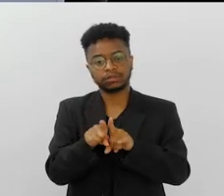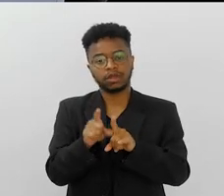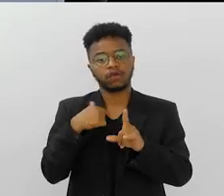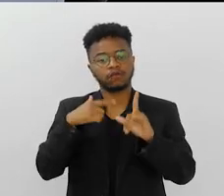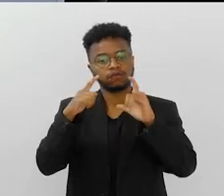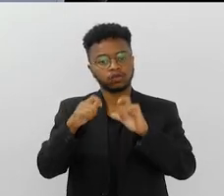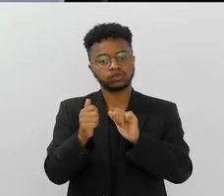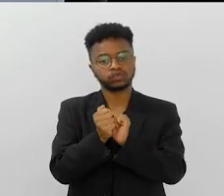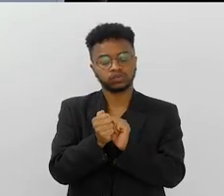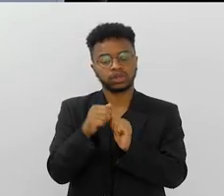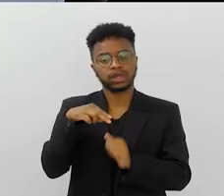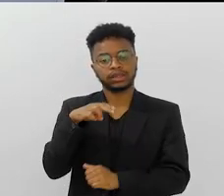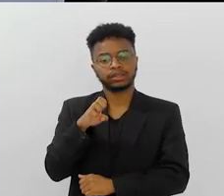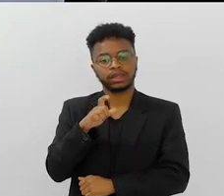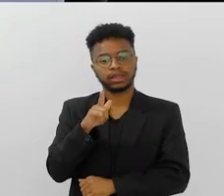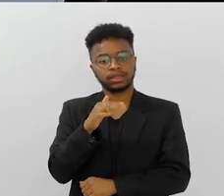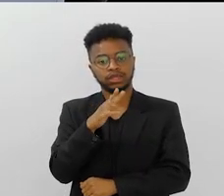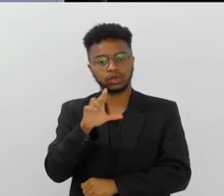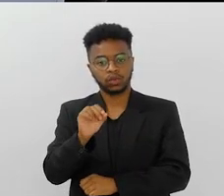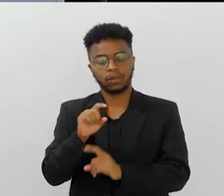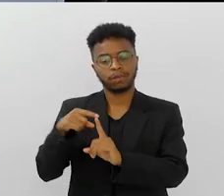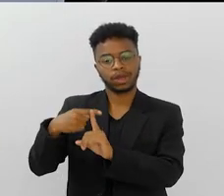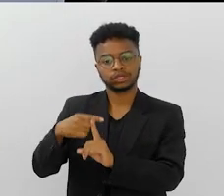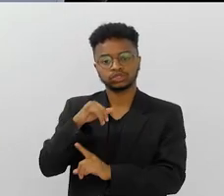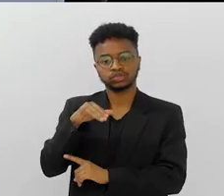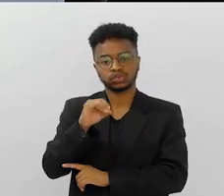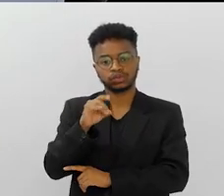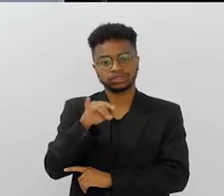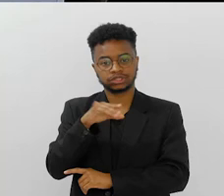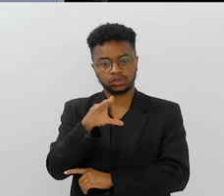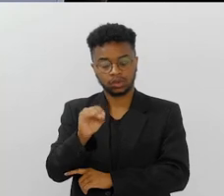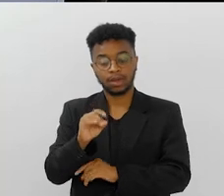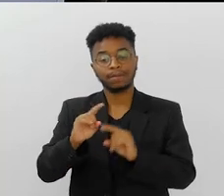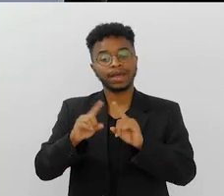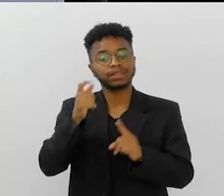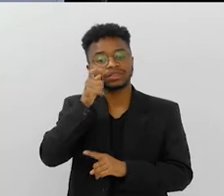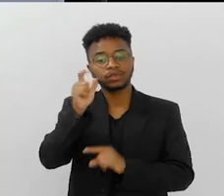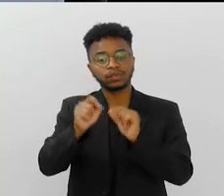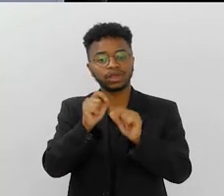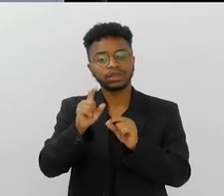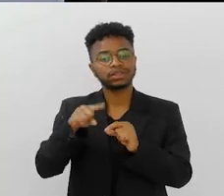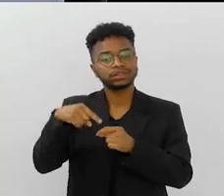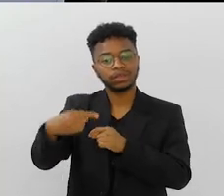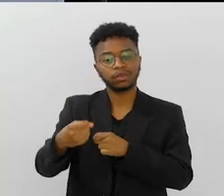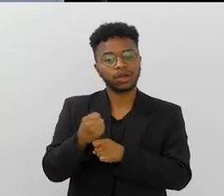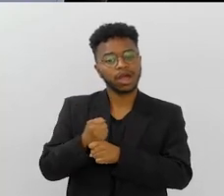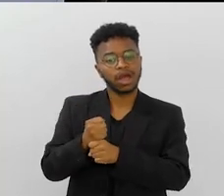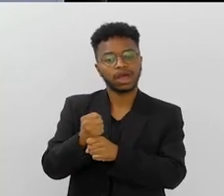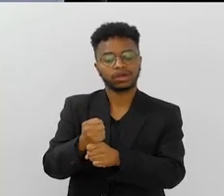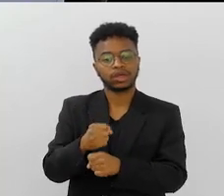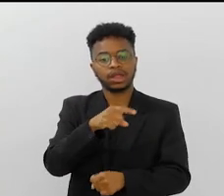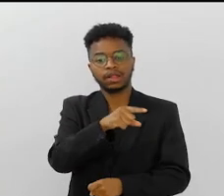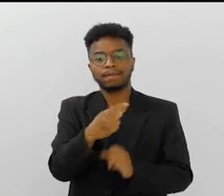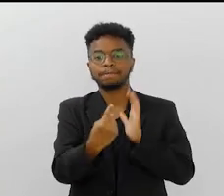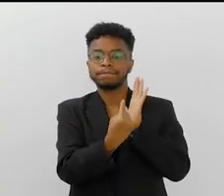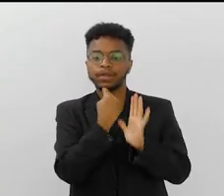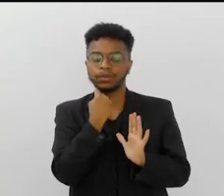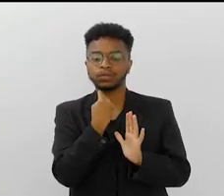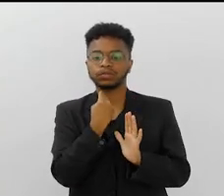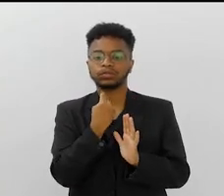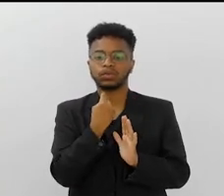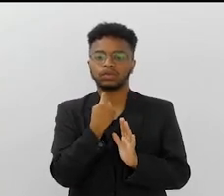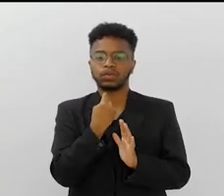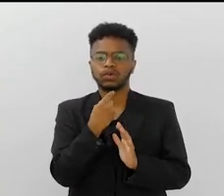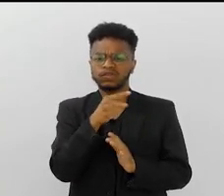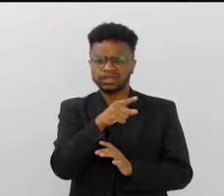com o Neguinho da Beja Flor e com o Joãozinho 30. E aí, interessante que anos depois, o Neguinho me pediu, me perguntou,